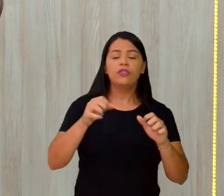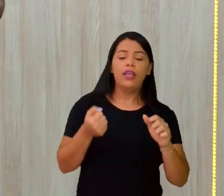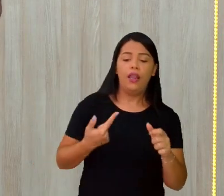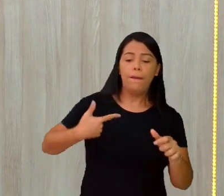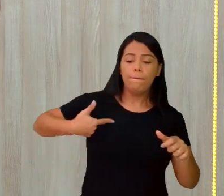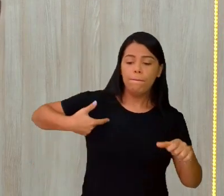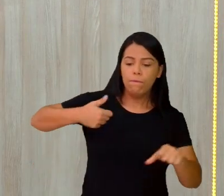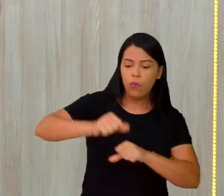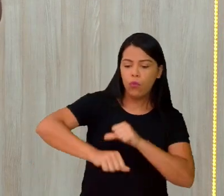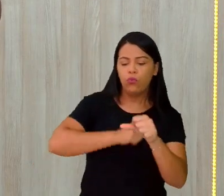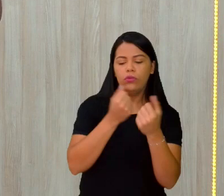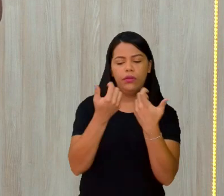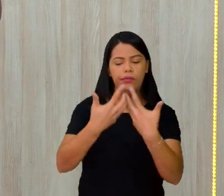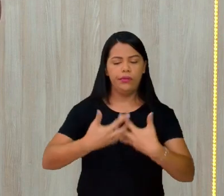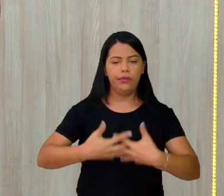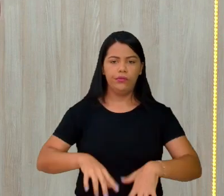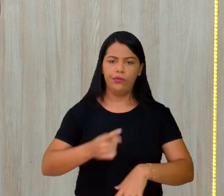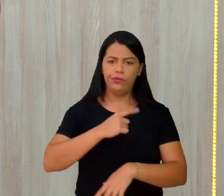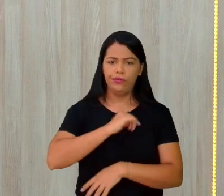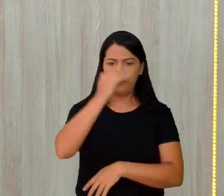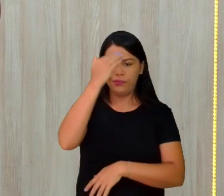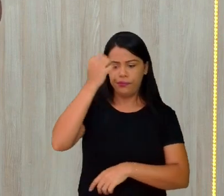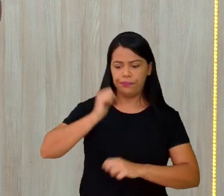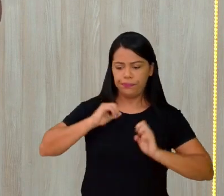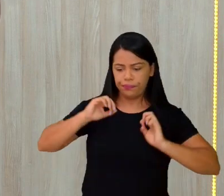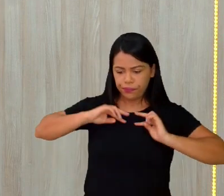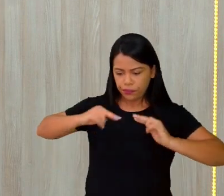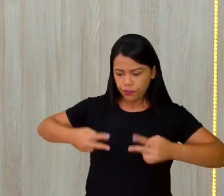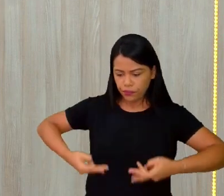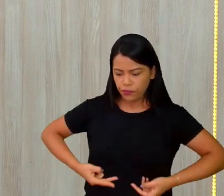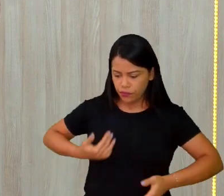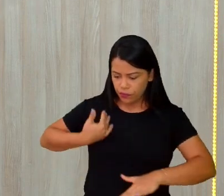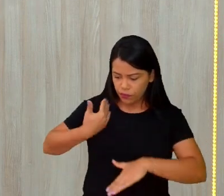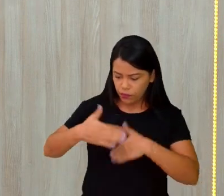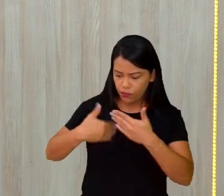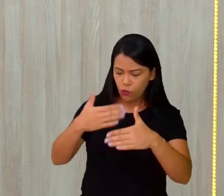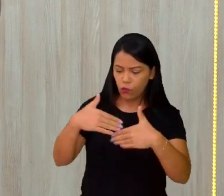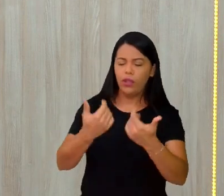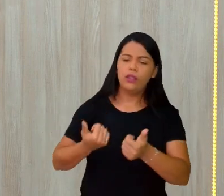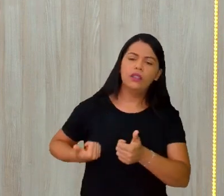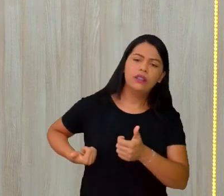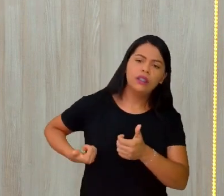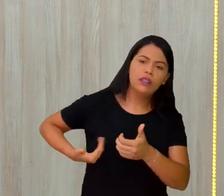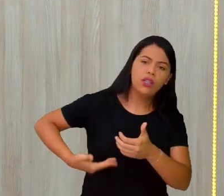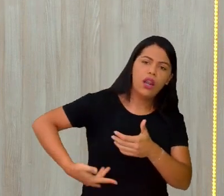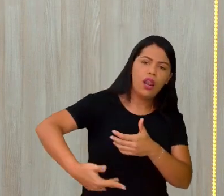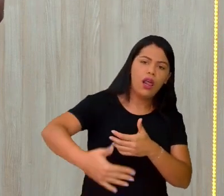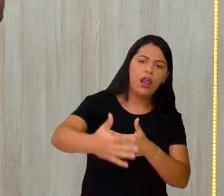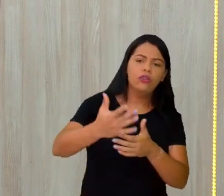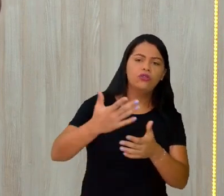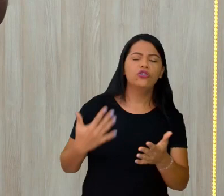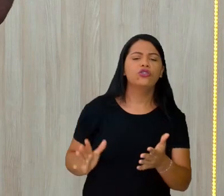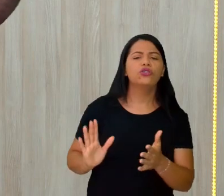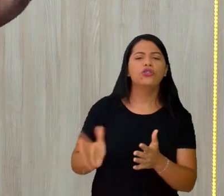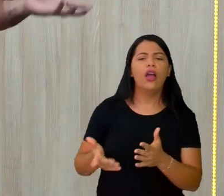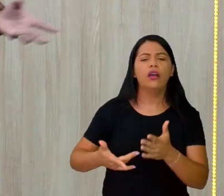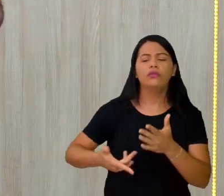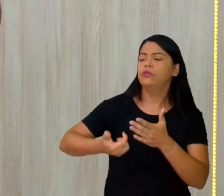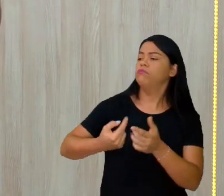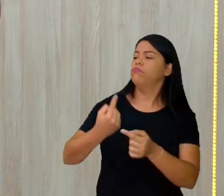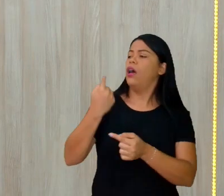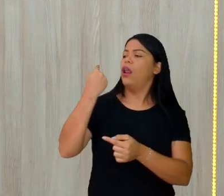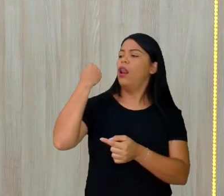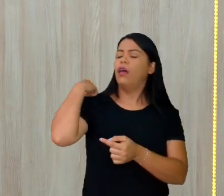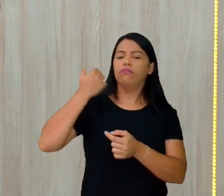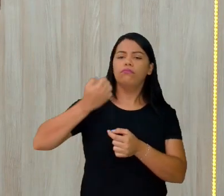natural? A gente sabe que o homem, no seu processo evolutivo, desde os antepassados,